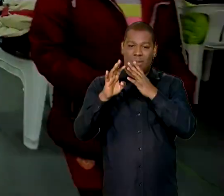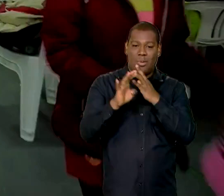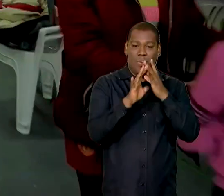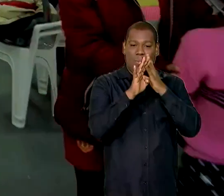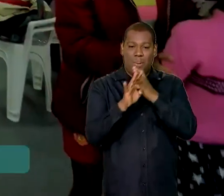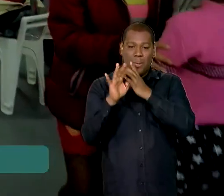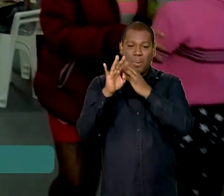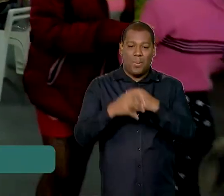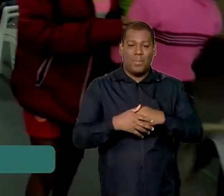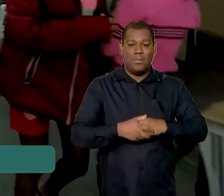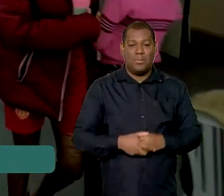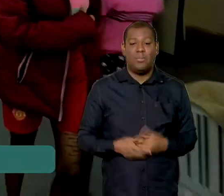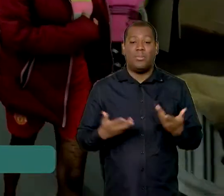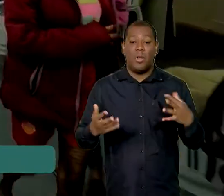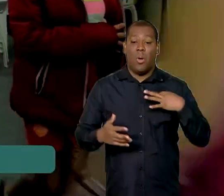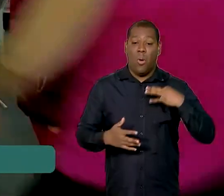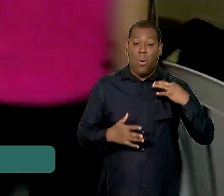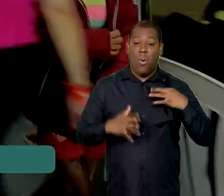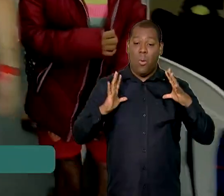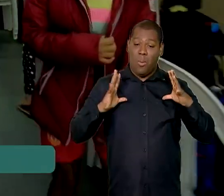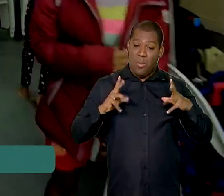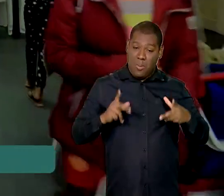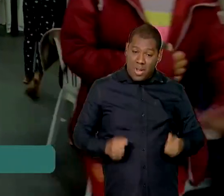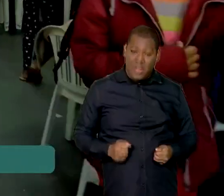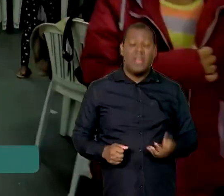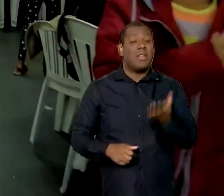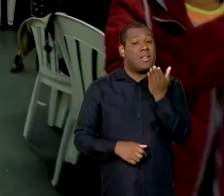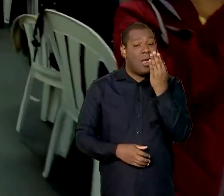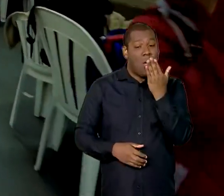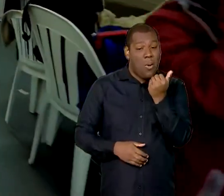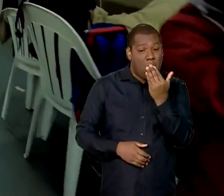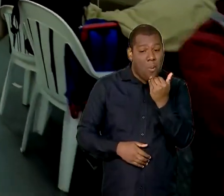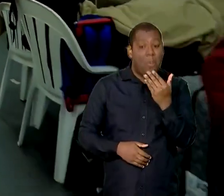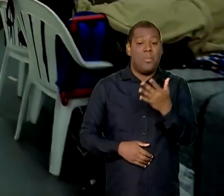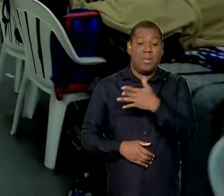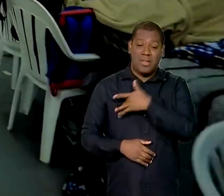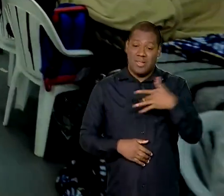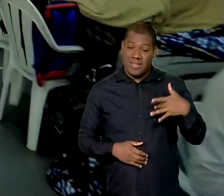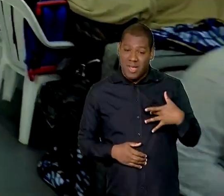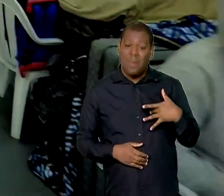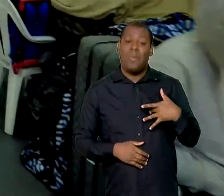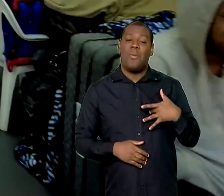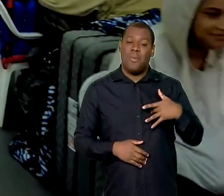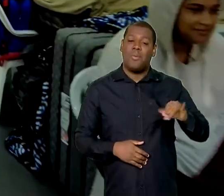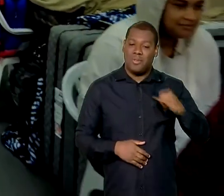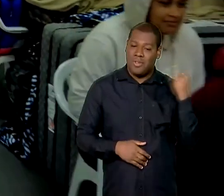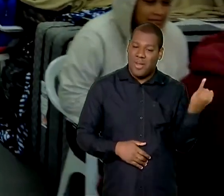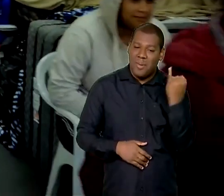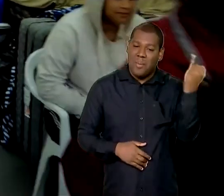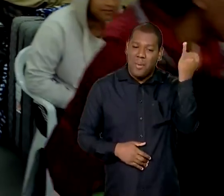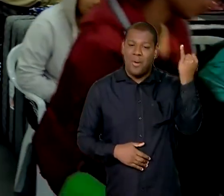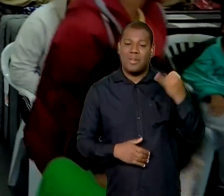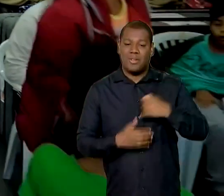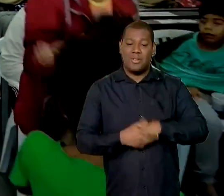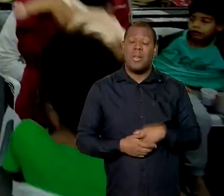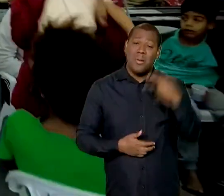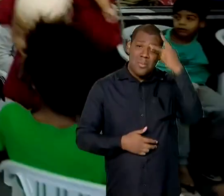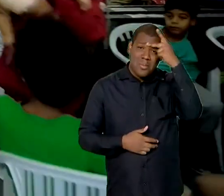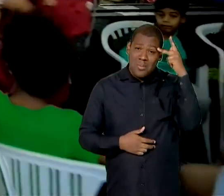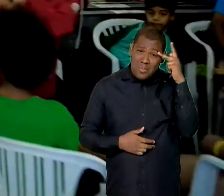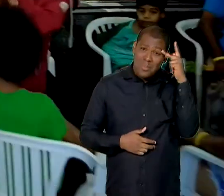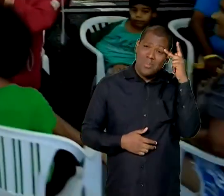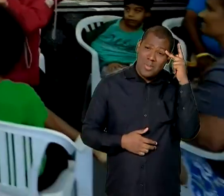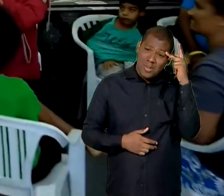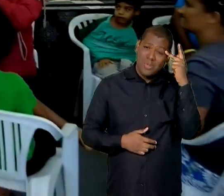lugar para dormir, a garantia de uma alimentação bem feita. Pode até parecer pouco, mas faz toda a diferença para quem teve a vida